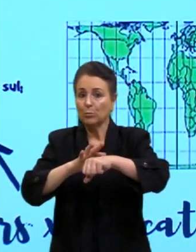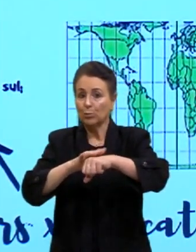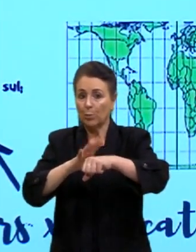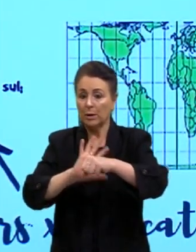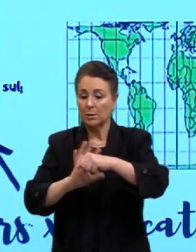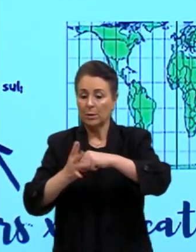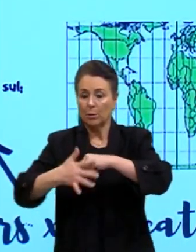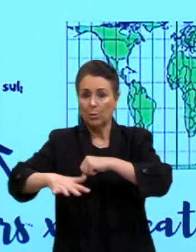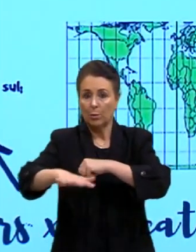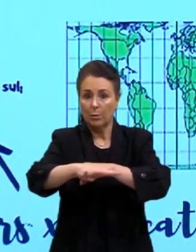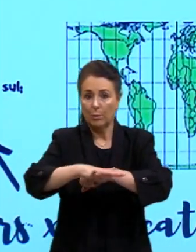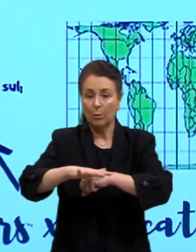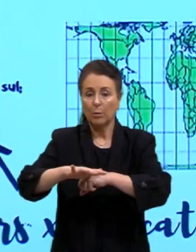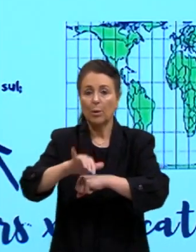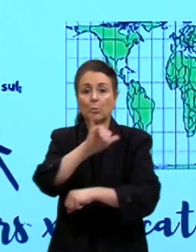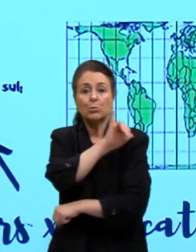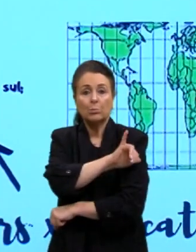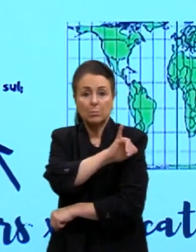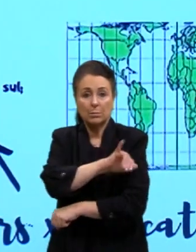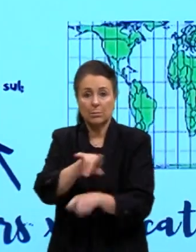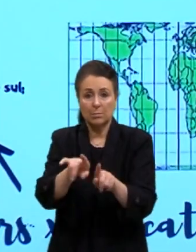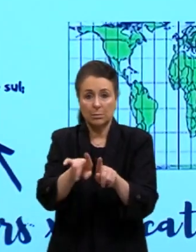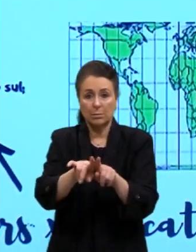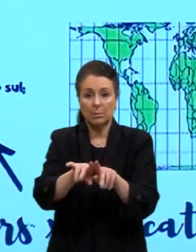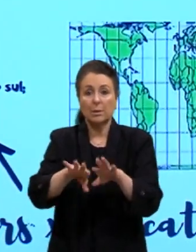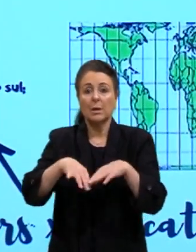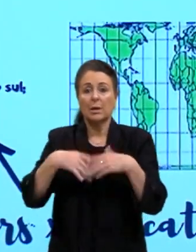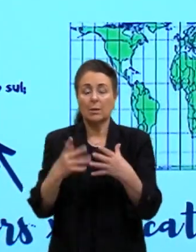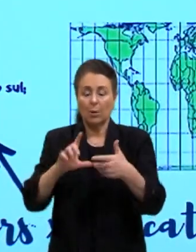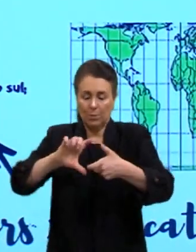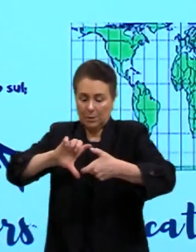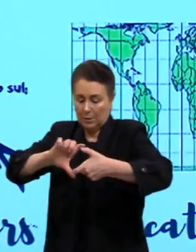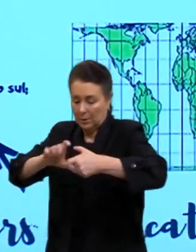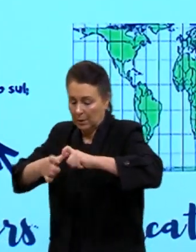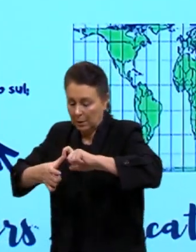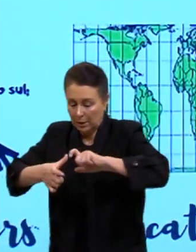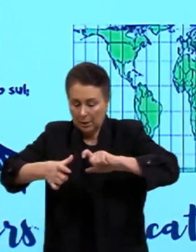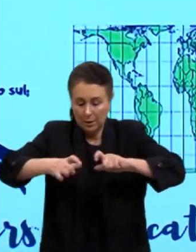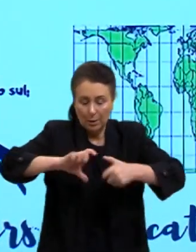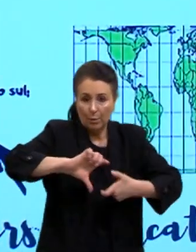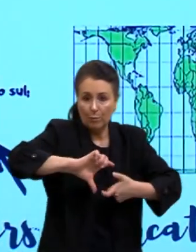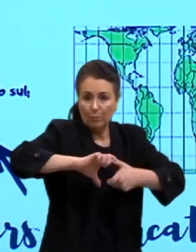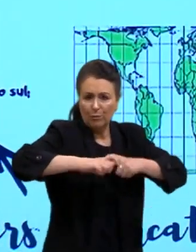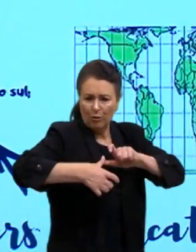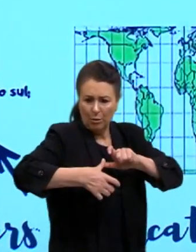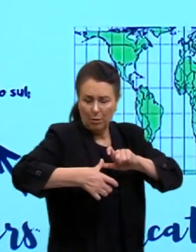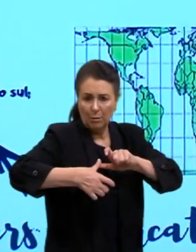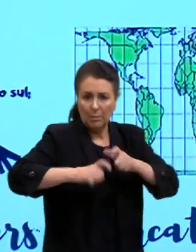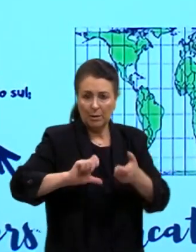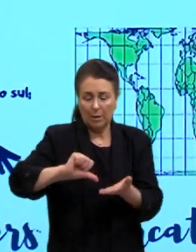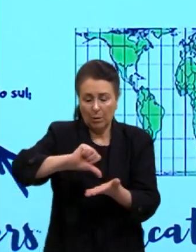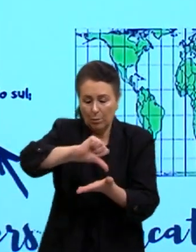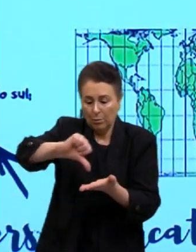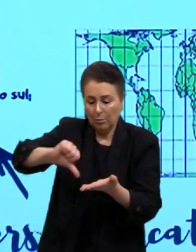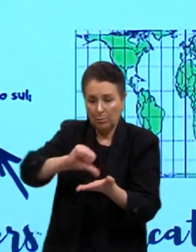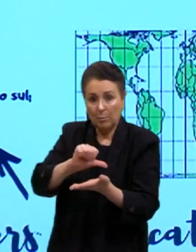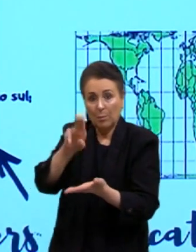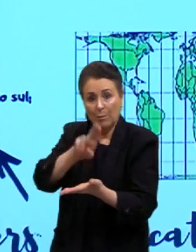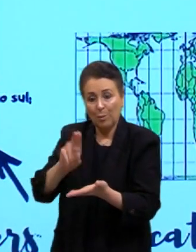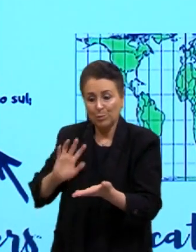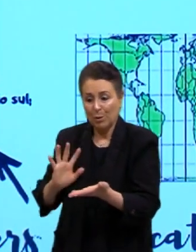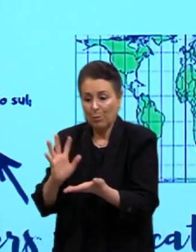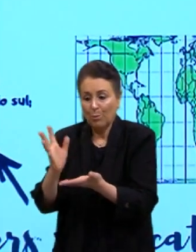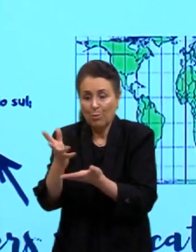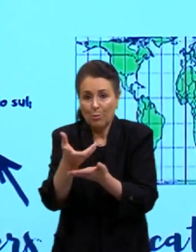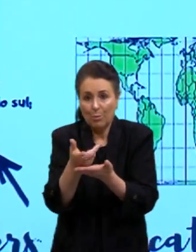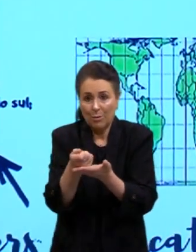de Janeiro também, nessa época. Então, ele deforma o mapa para poder colocar um dado, certo? Então, aqui